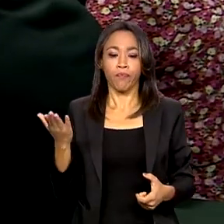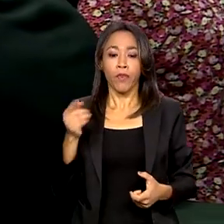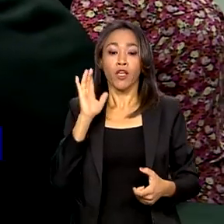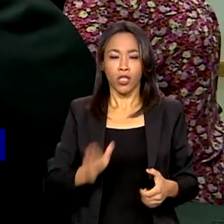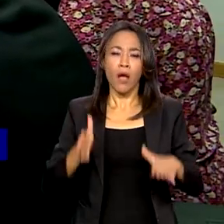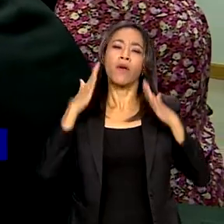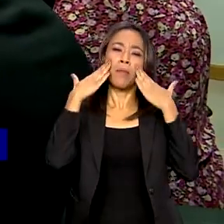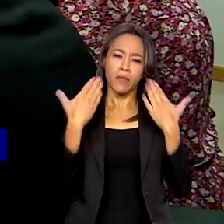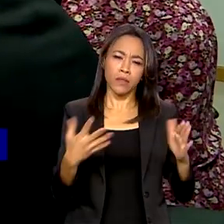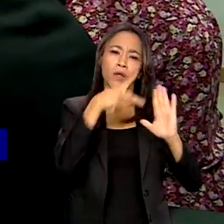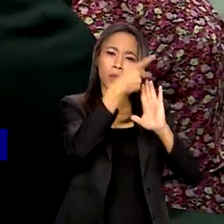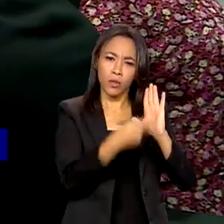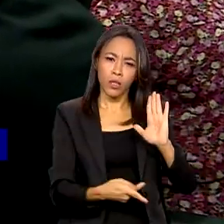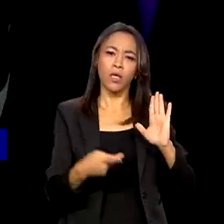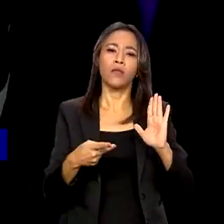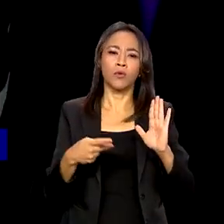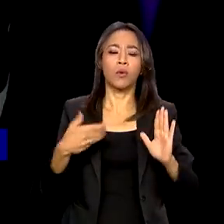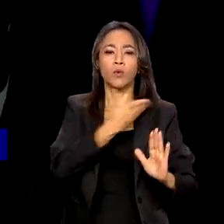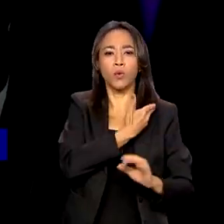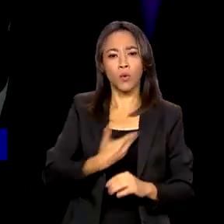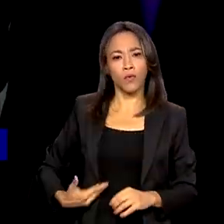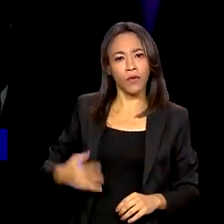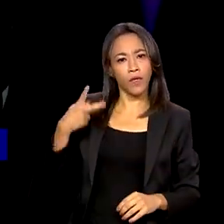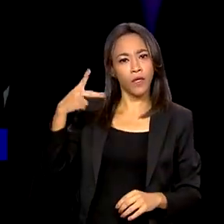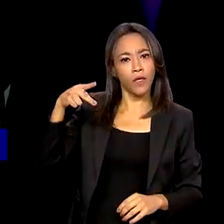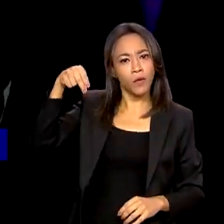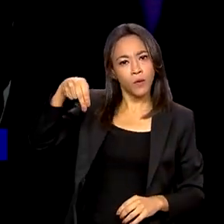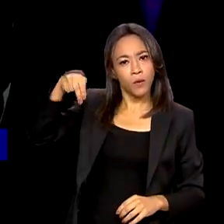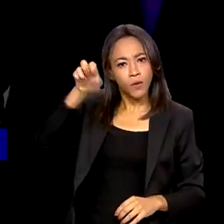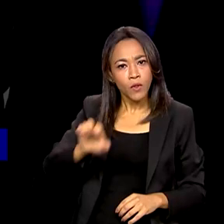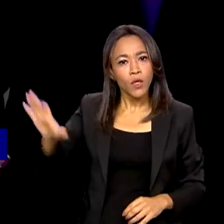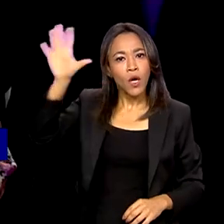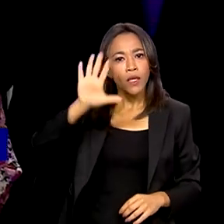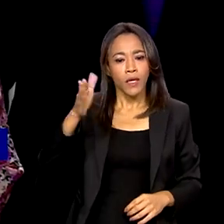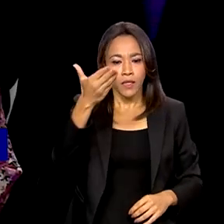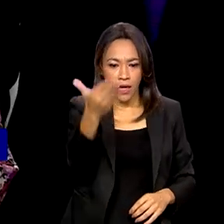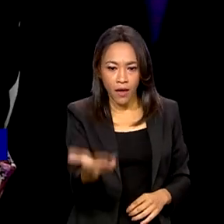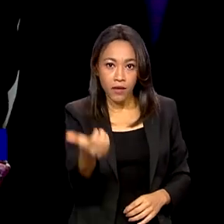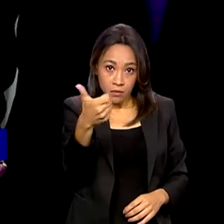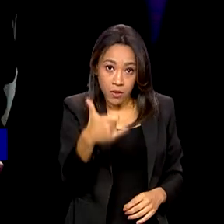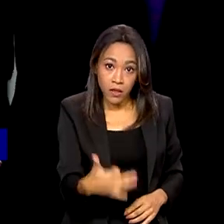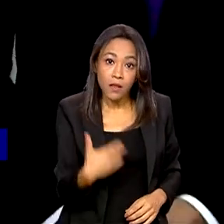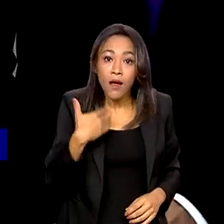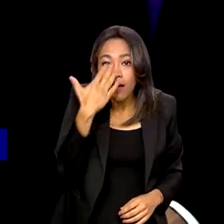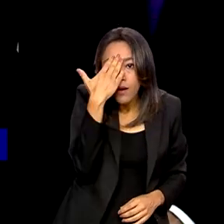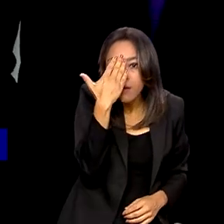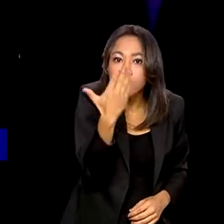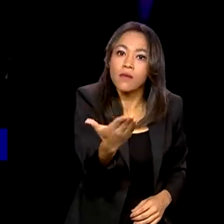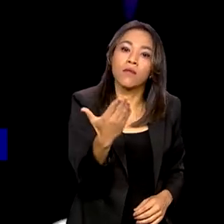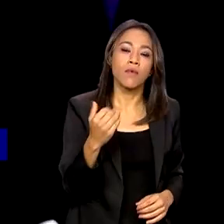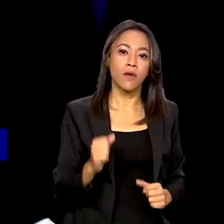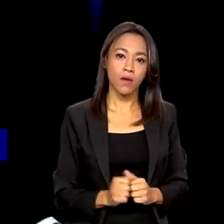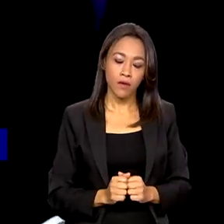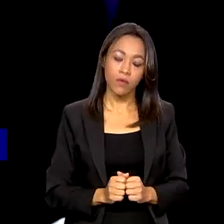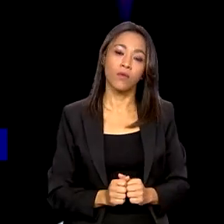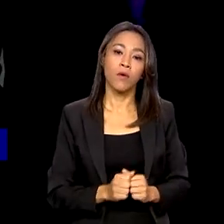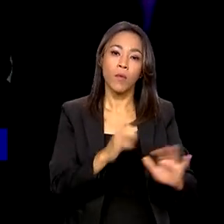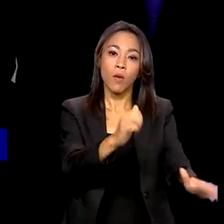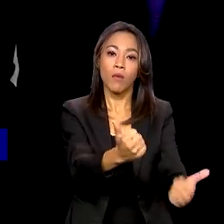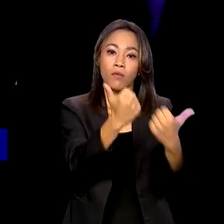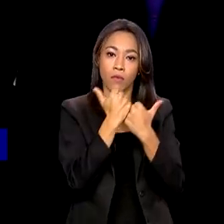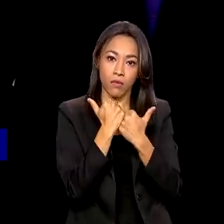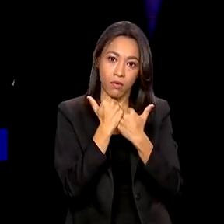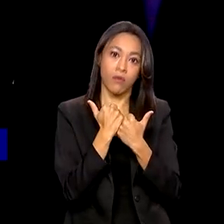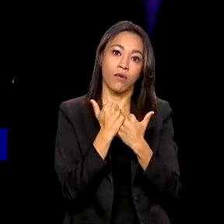governadores da região nordeste. Um agradecimento pelo papel importante que o FIDA tem desempenhado